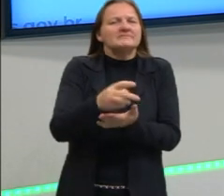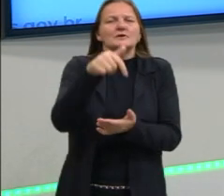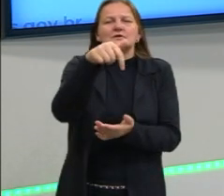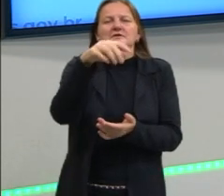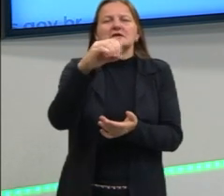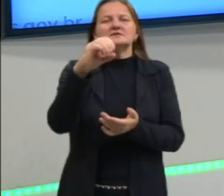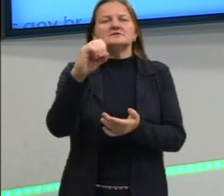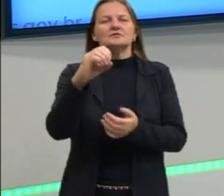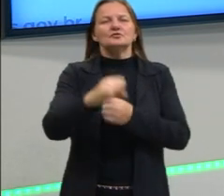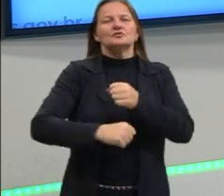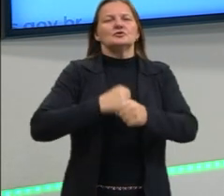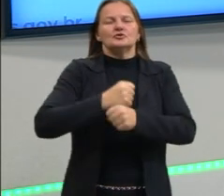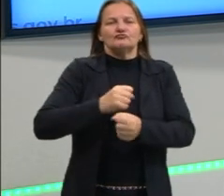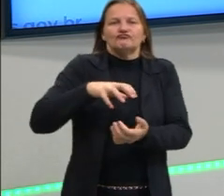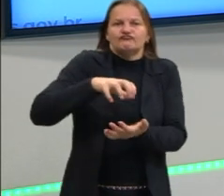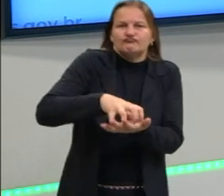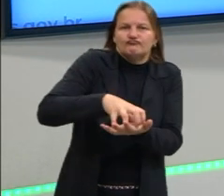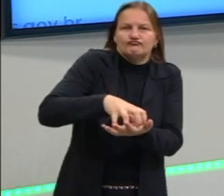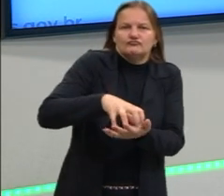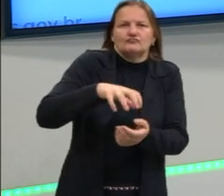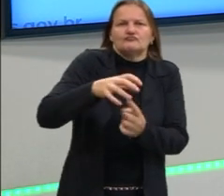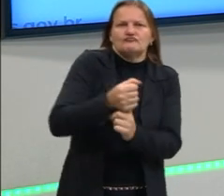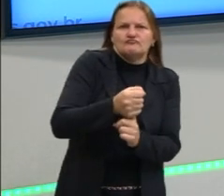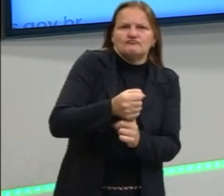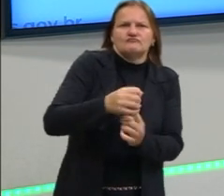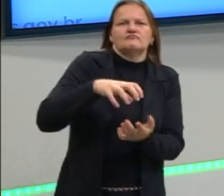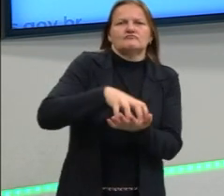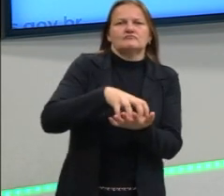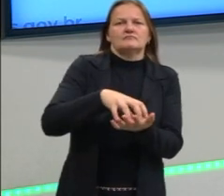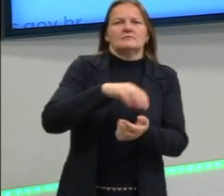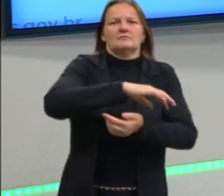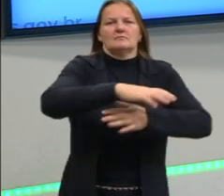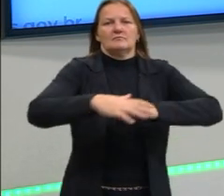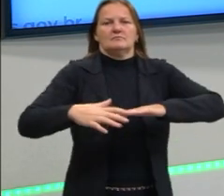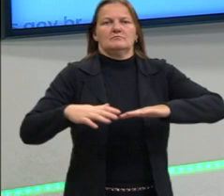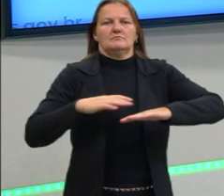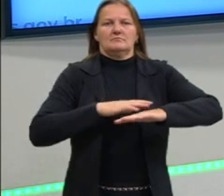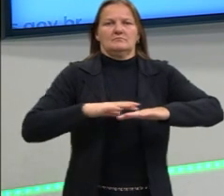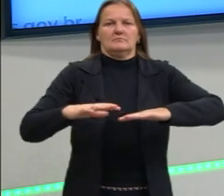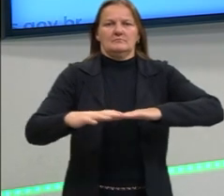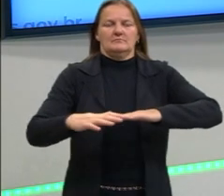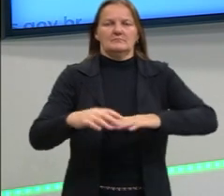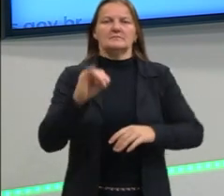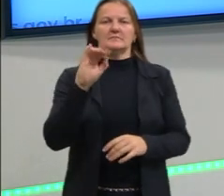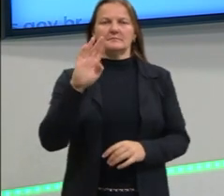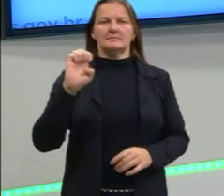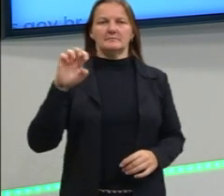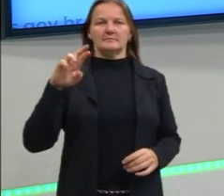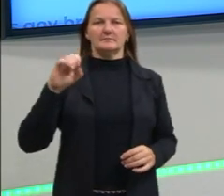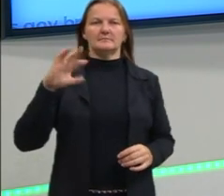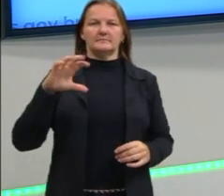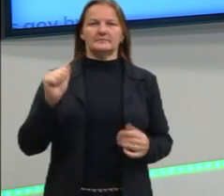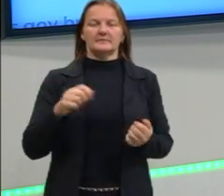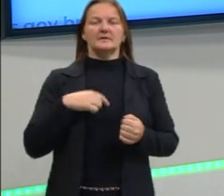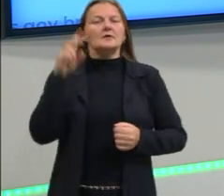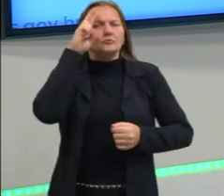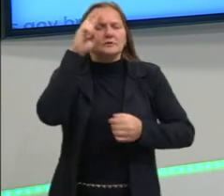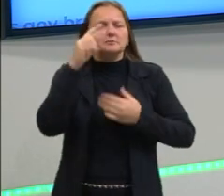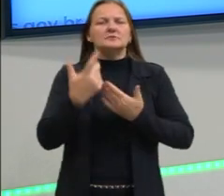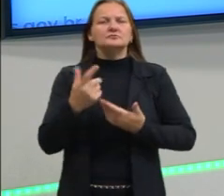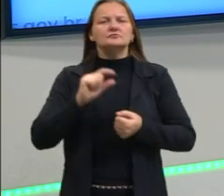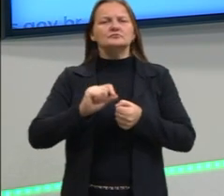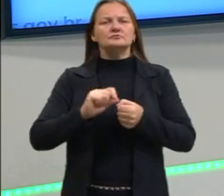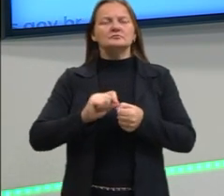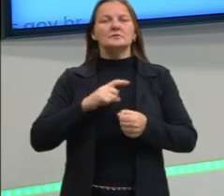anos dominando o território da Península Ibérica. Lembrando, gente, que o